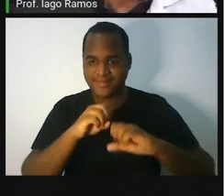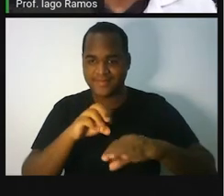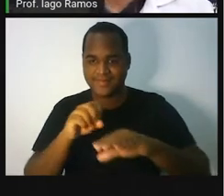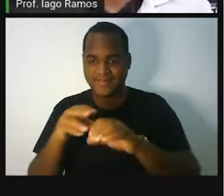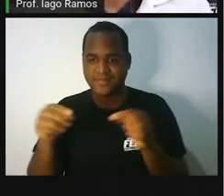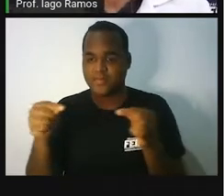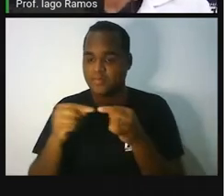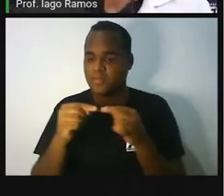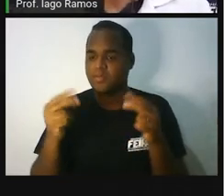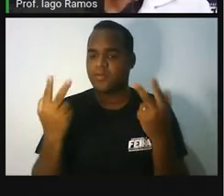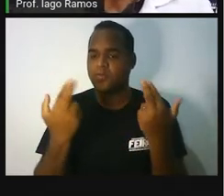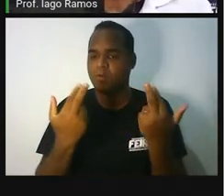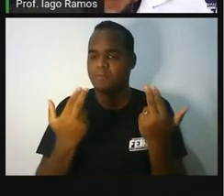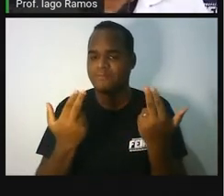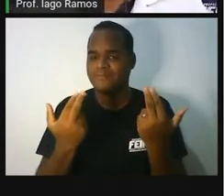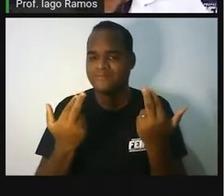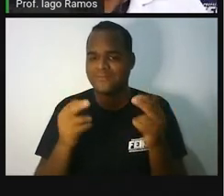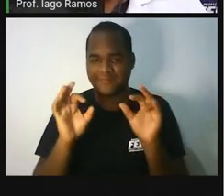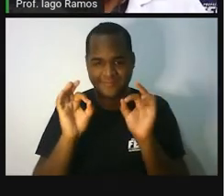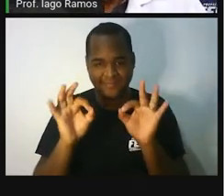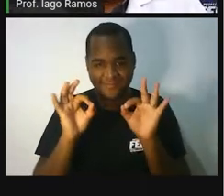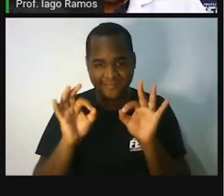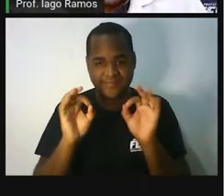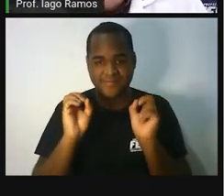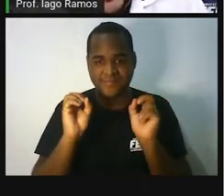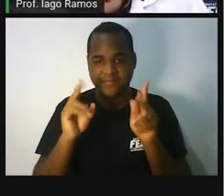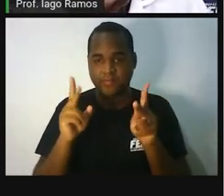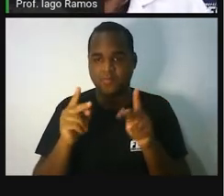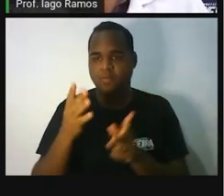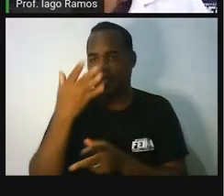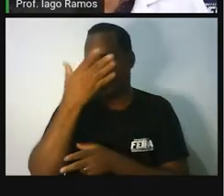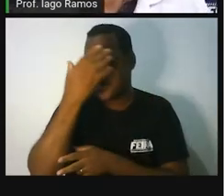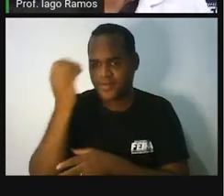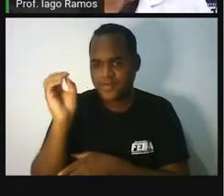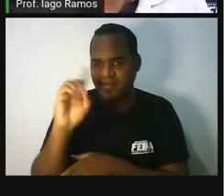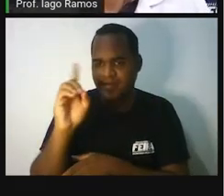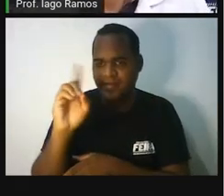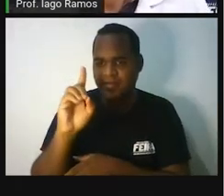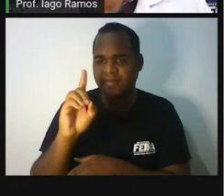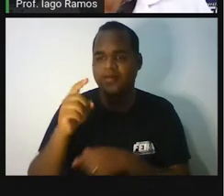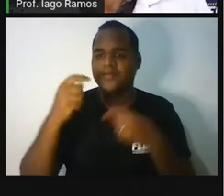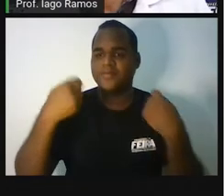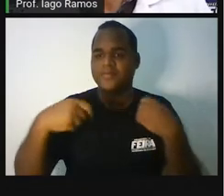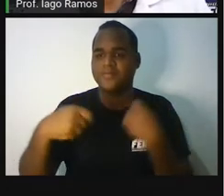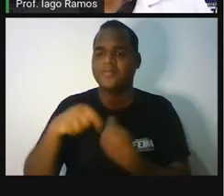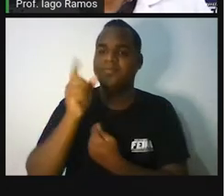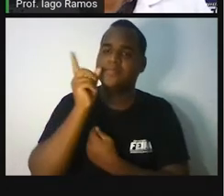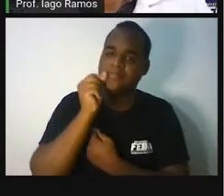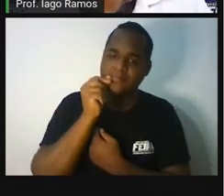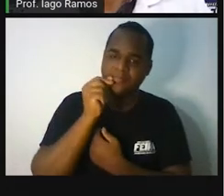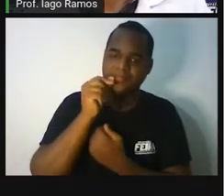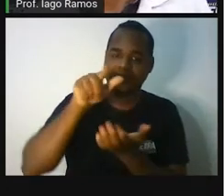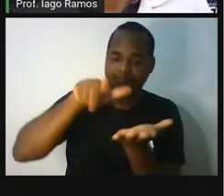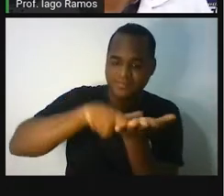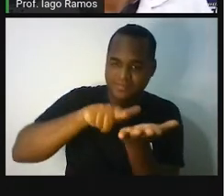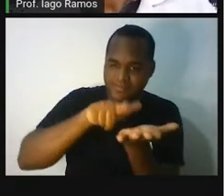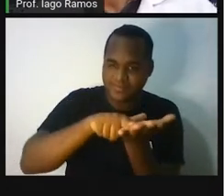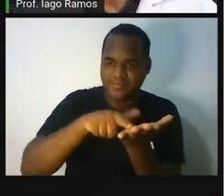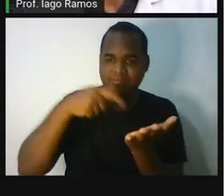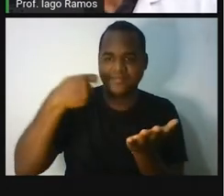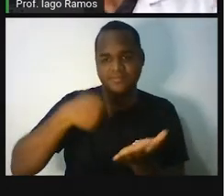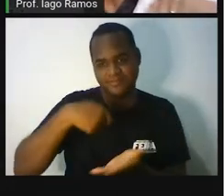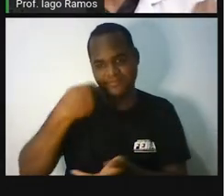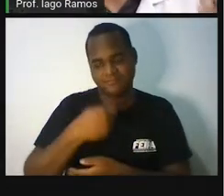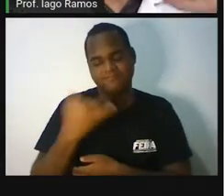igualdade. Beleza? Mas não esquece, precisa ter na mão um lápis e um papel.